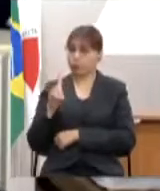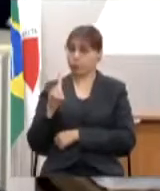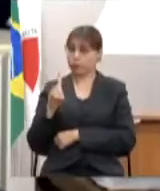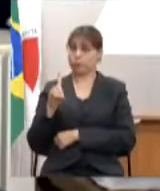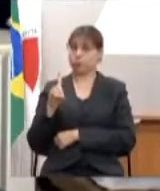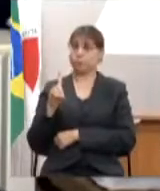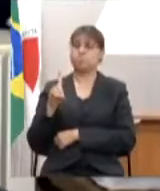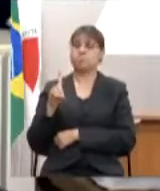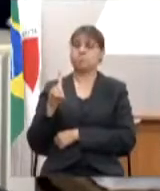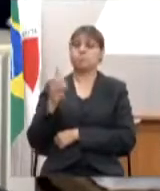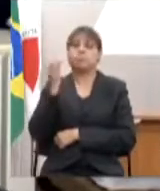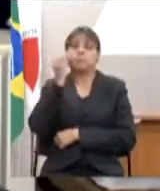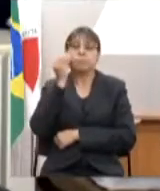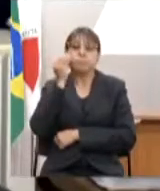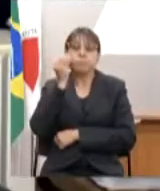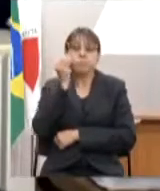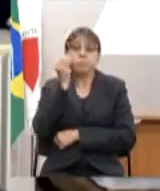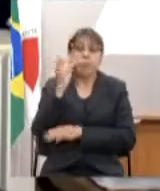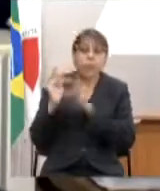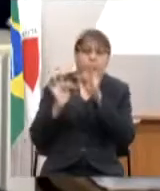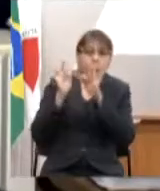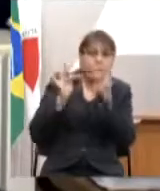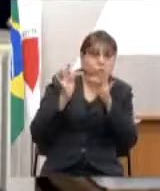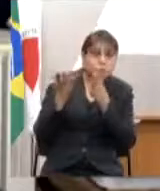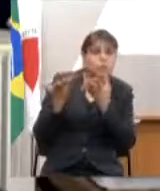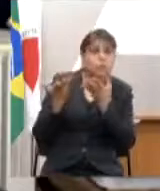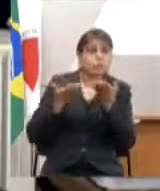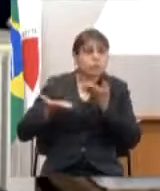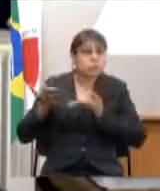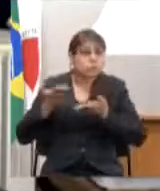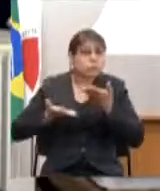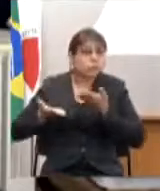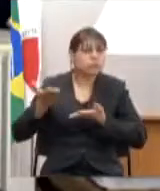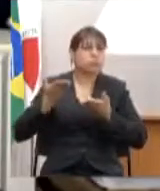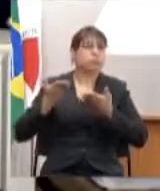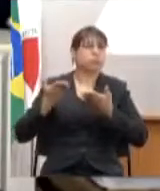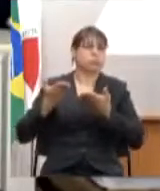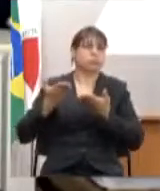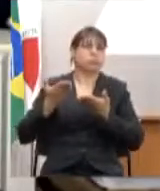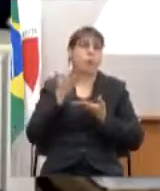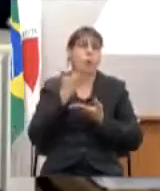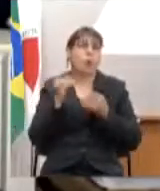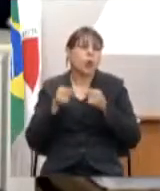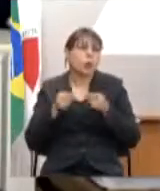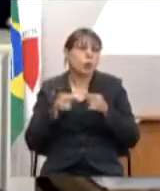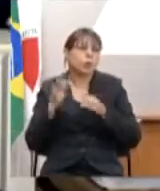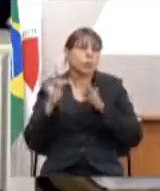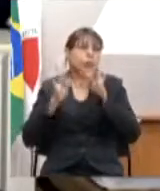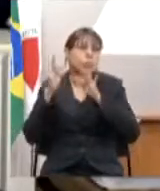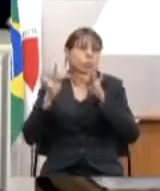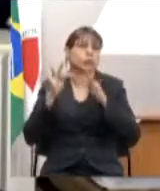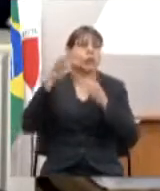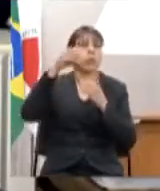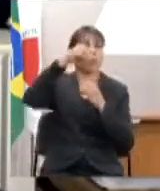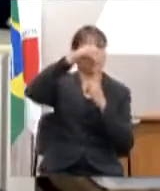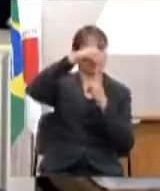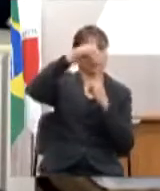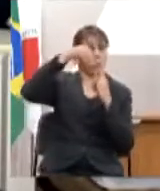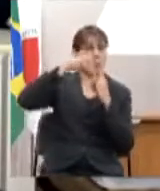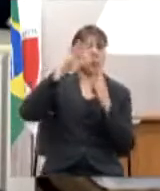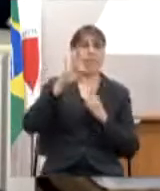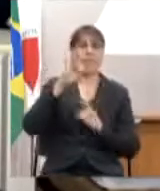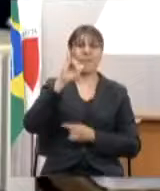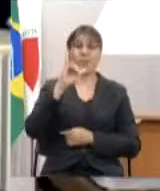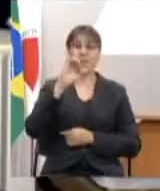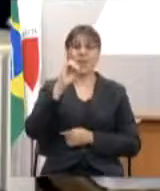de nessa encomenda tecnológica haver inclusive transferência de tecnologia para a Fiocruz de forma que